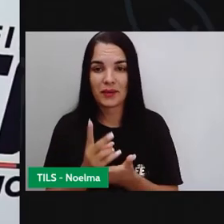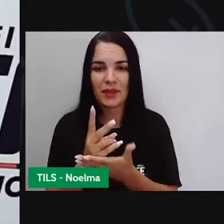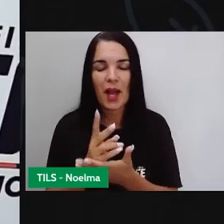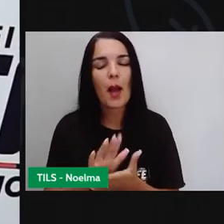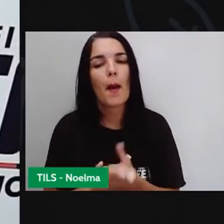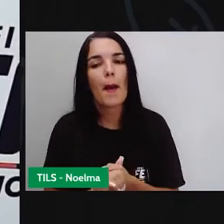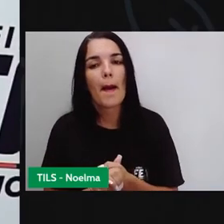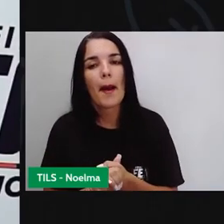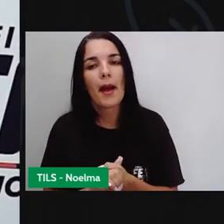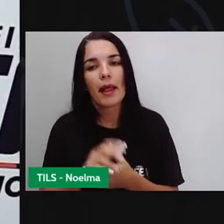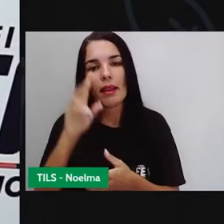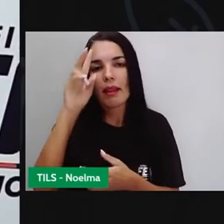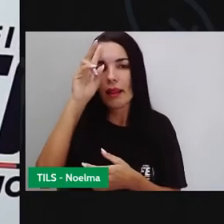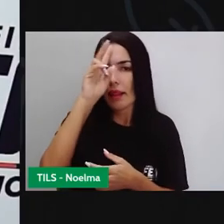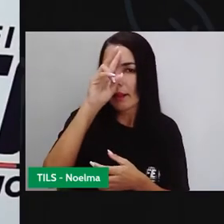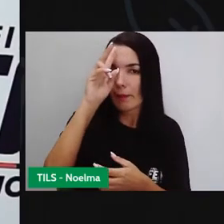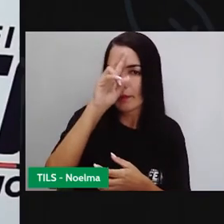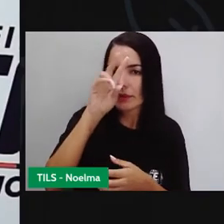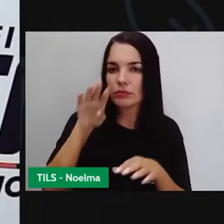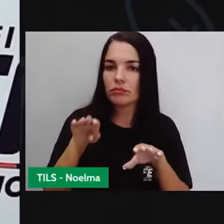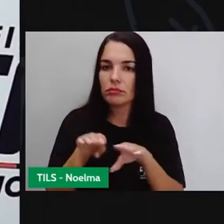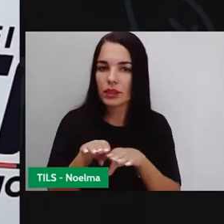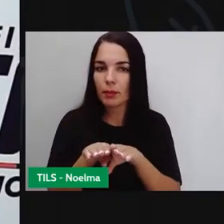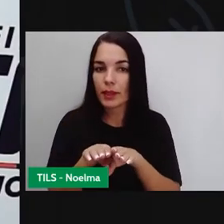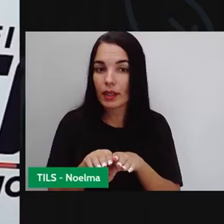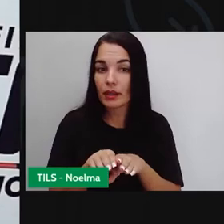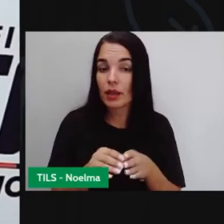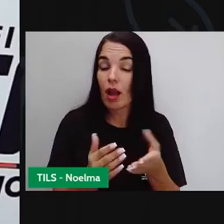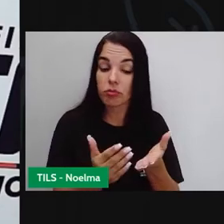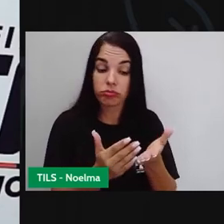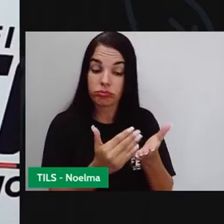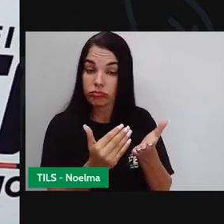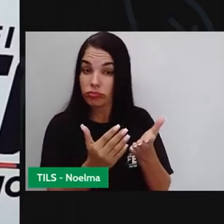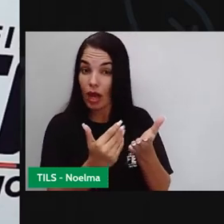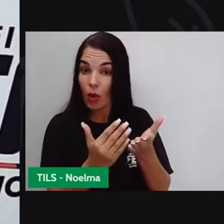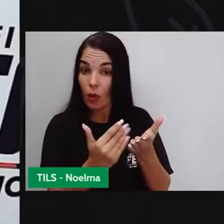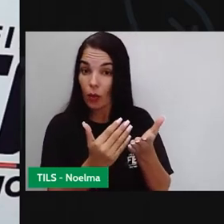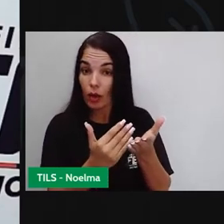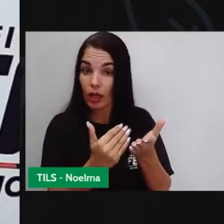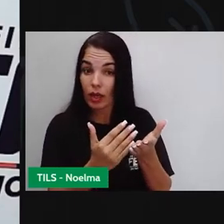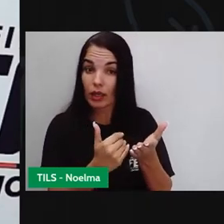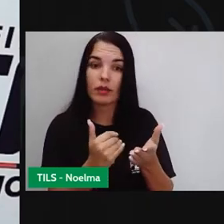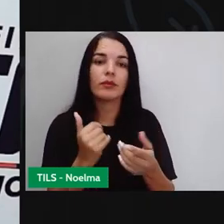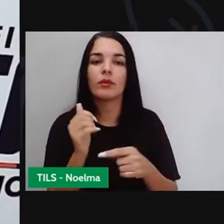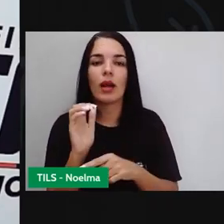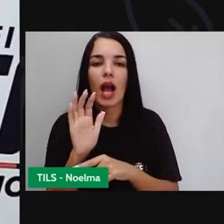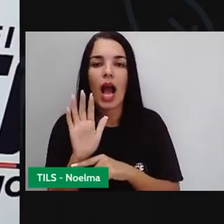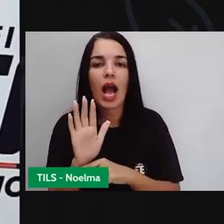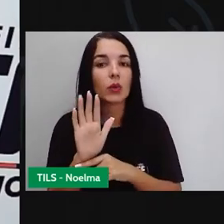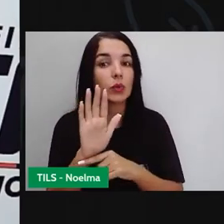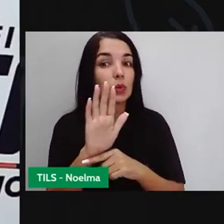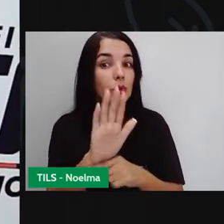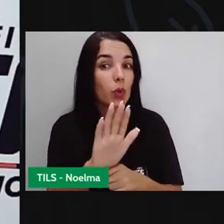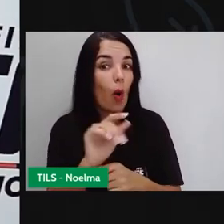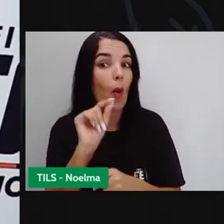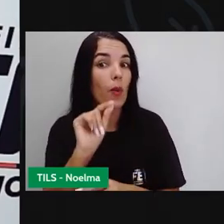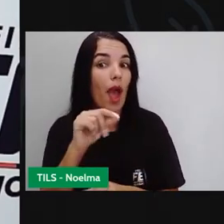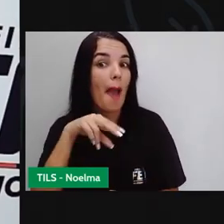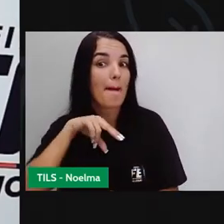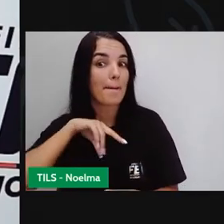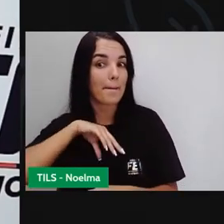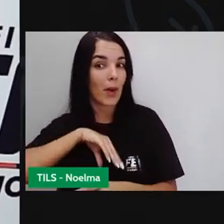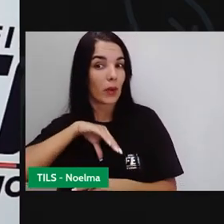também o livro ajudou aos portugueses a